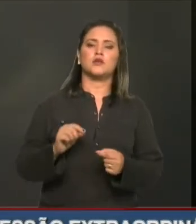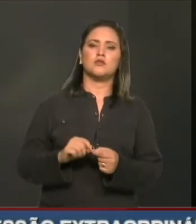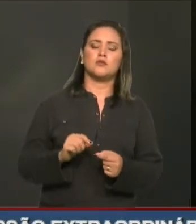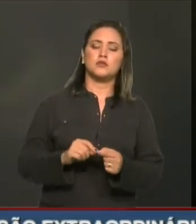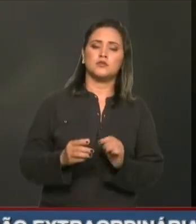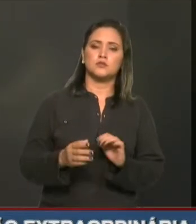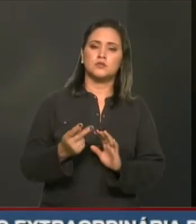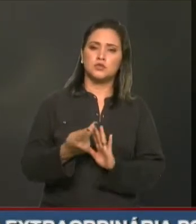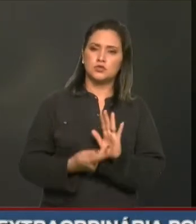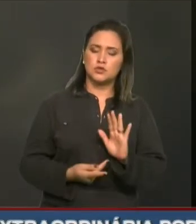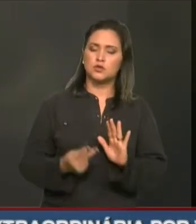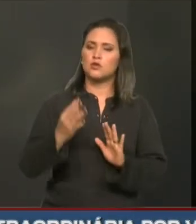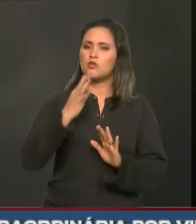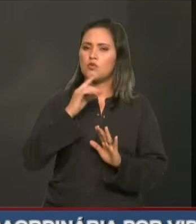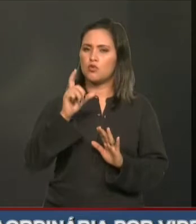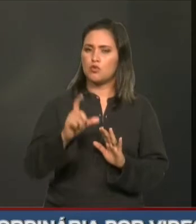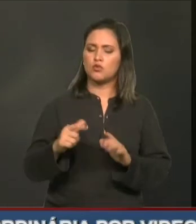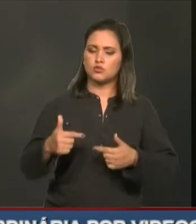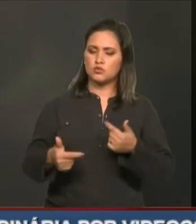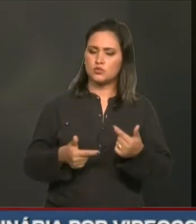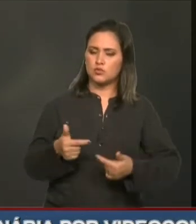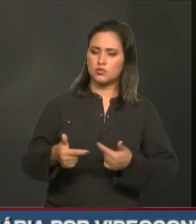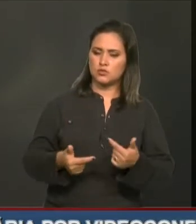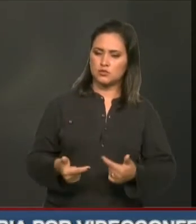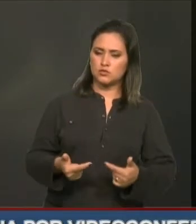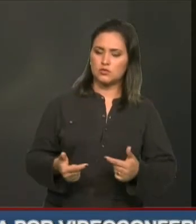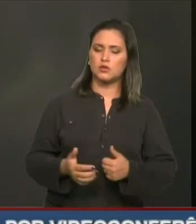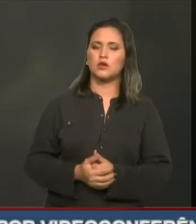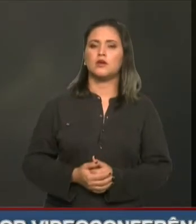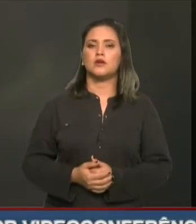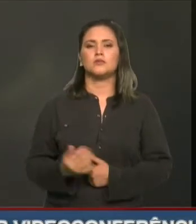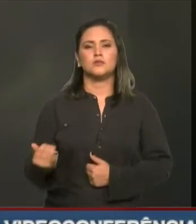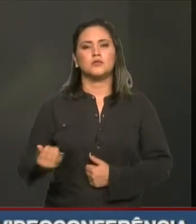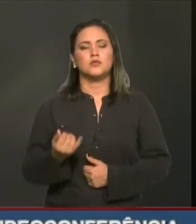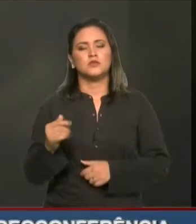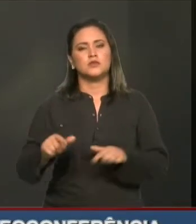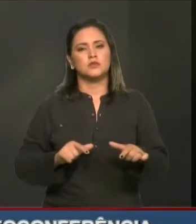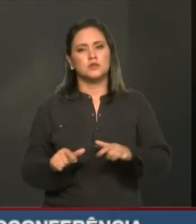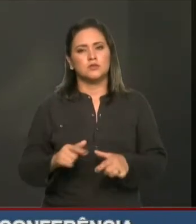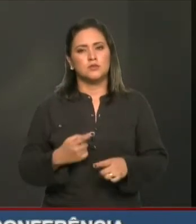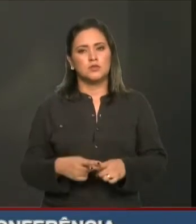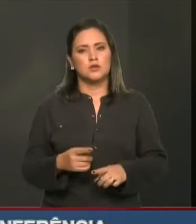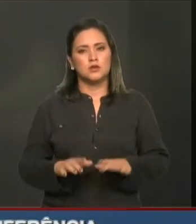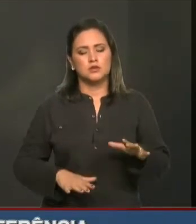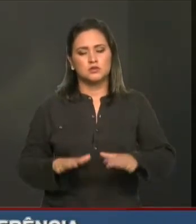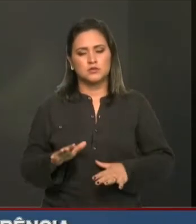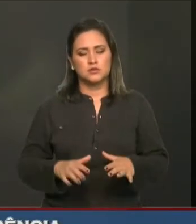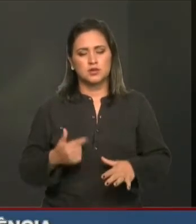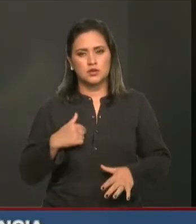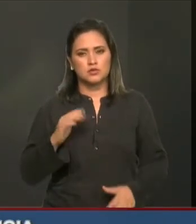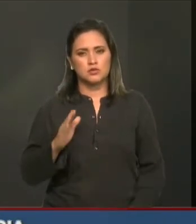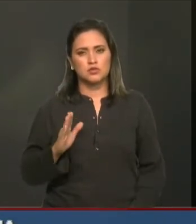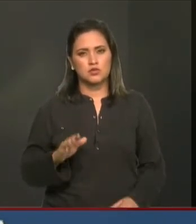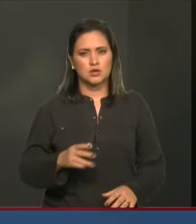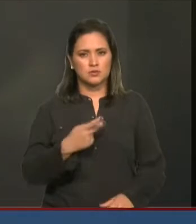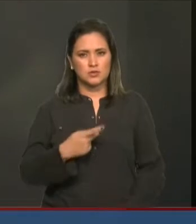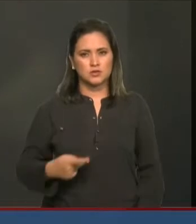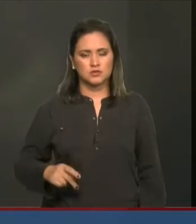essa luta dele. Faz questão de destacar esse trabalho, porque às vezes, eu que já fui presidente da CCJ,